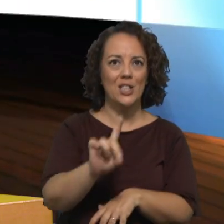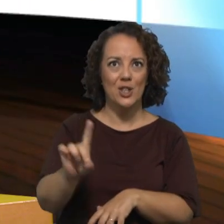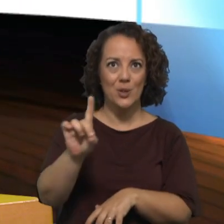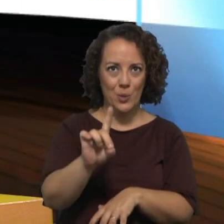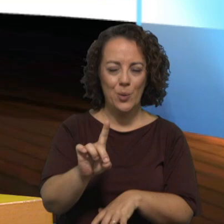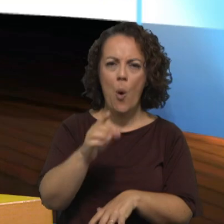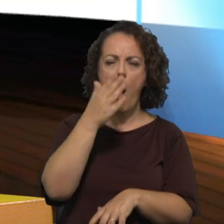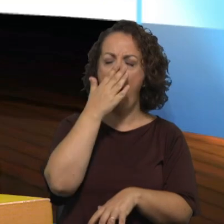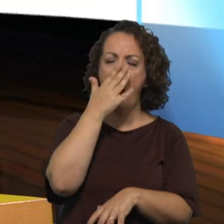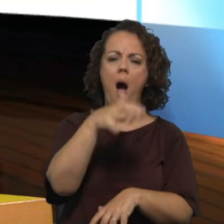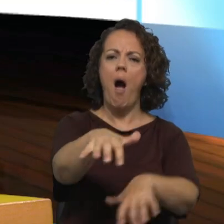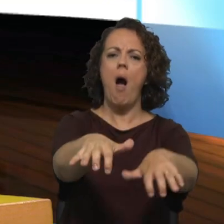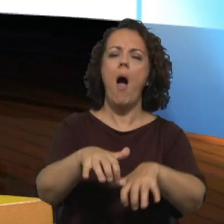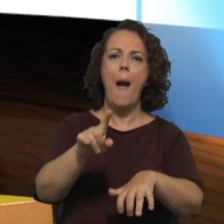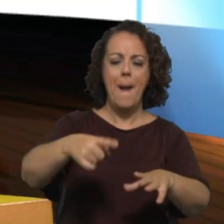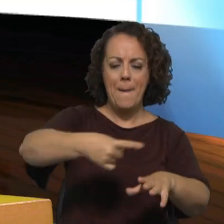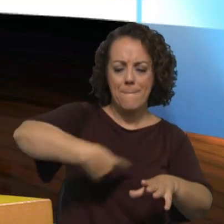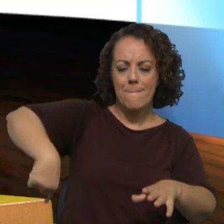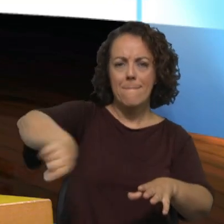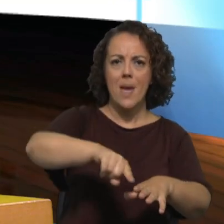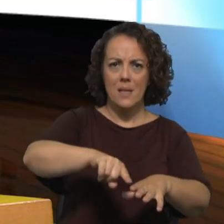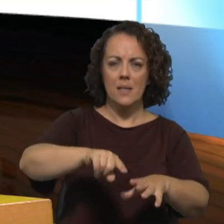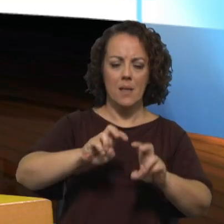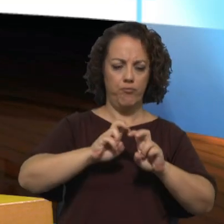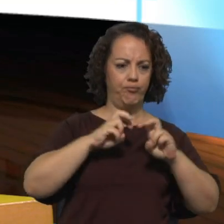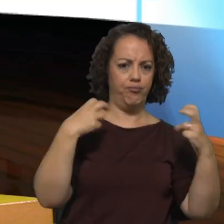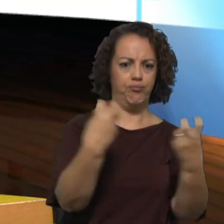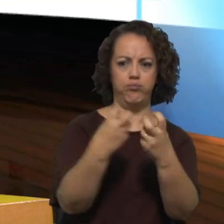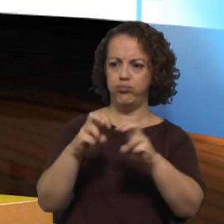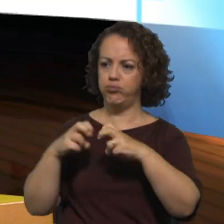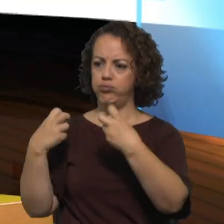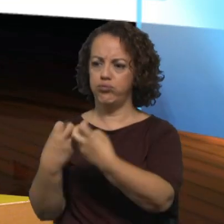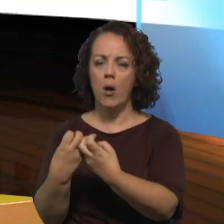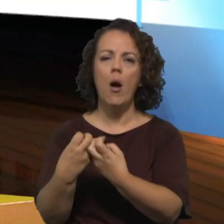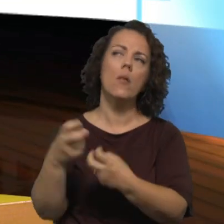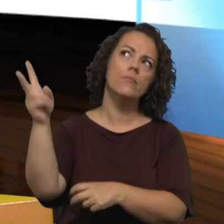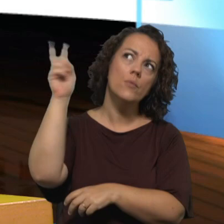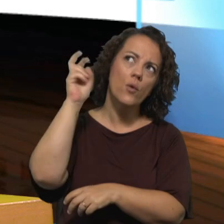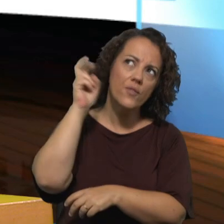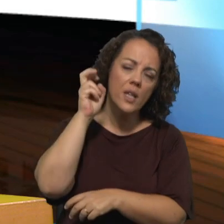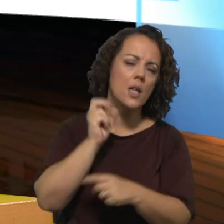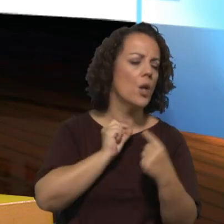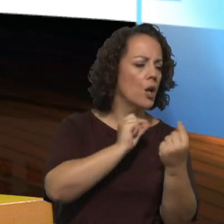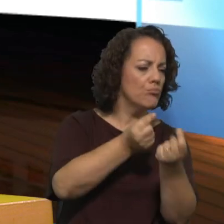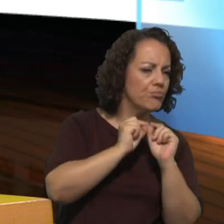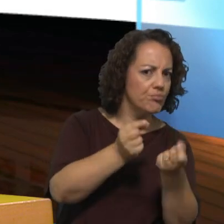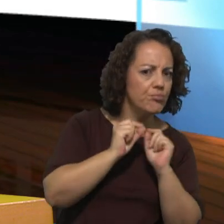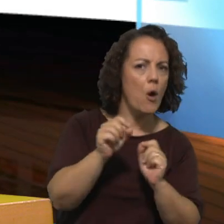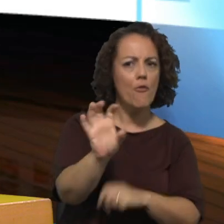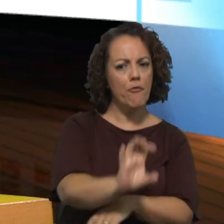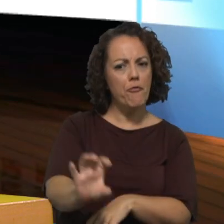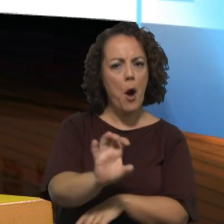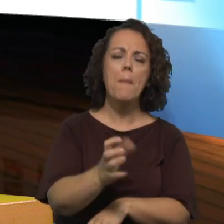círculo de mesas redondas, que as pessoas vão só não ouvindo, mas conversando entre si e debatendo. Eu acho que talvez isso, até